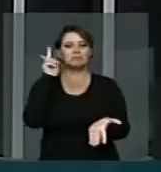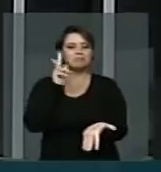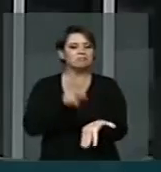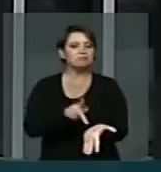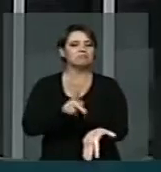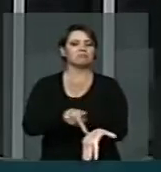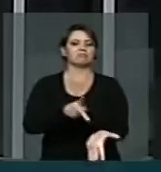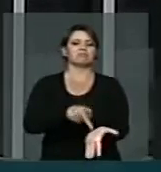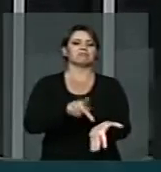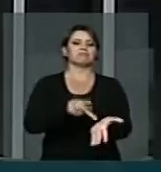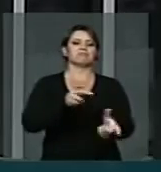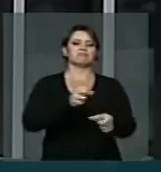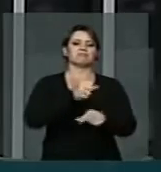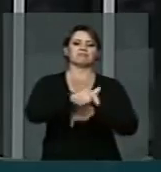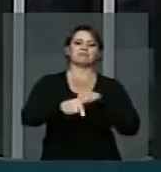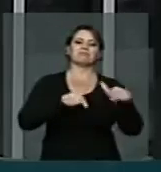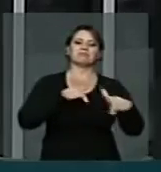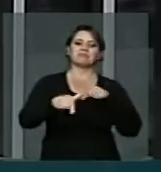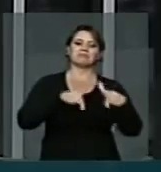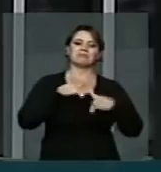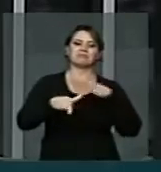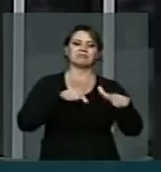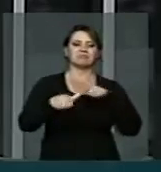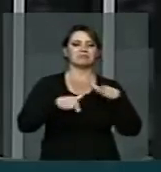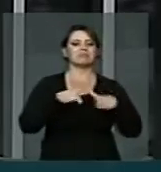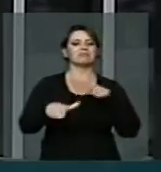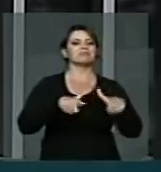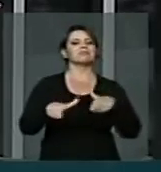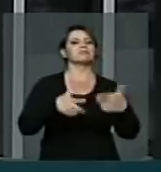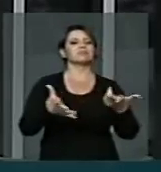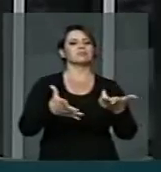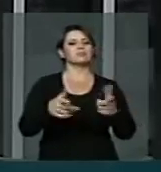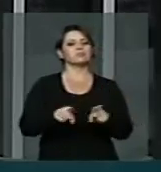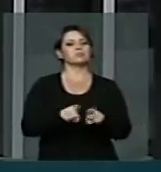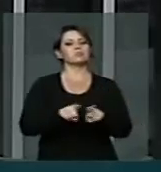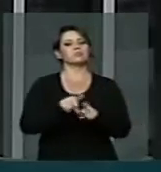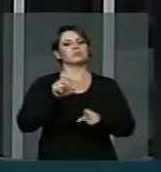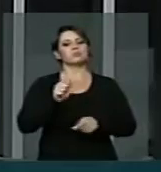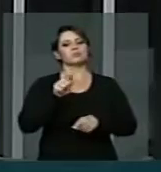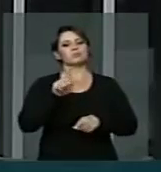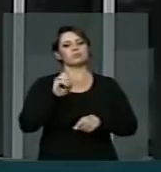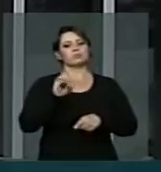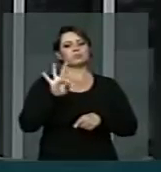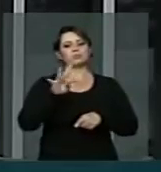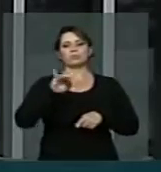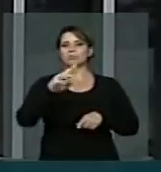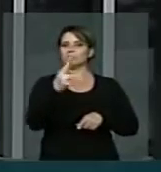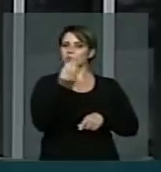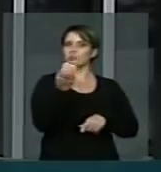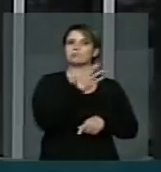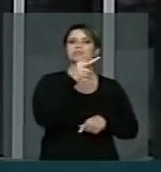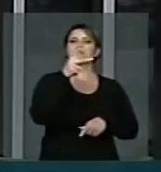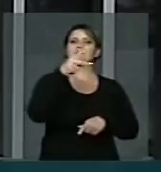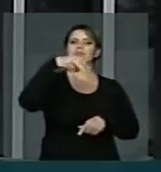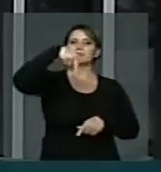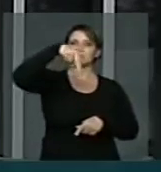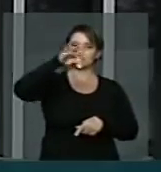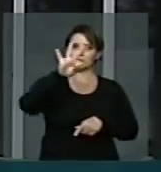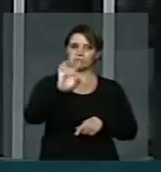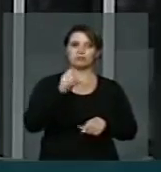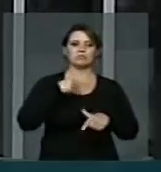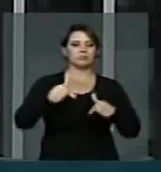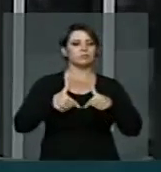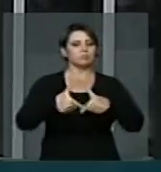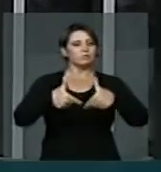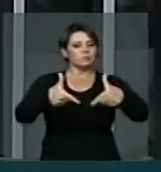sessão de reconhecimento daquilo que Agostinho Neto, líder do movimento popular pela